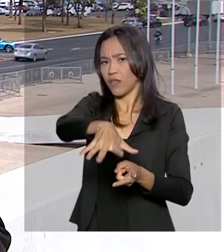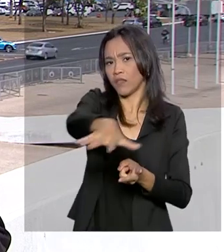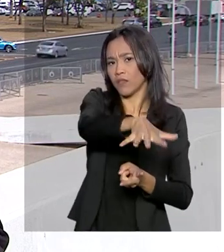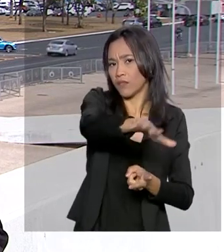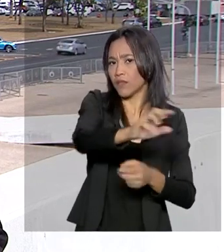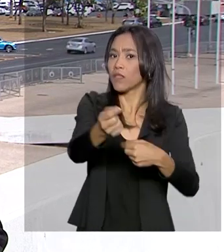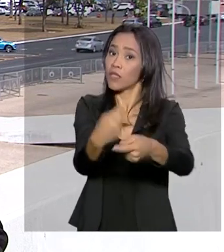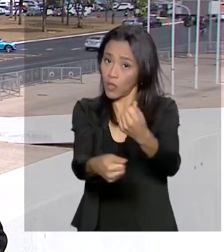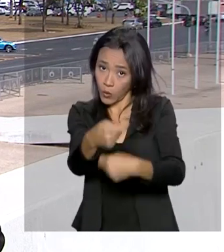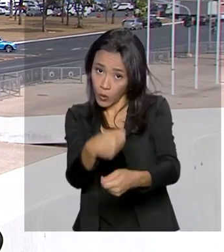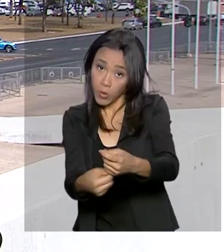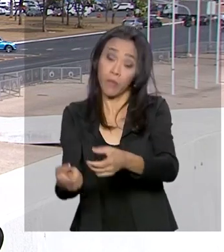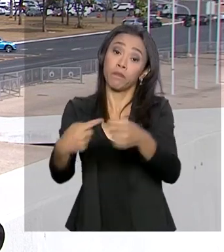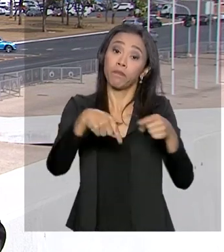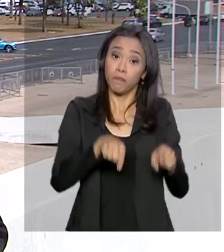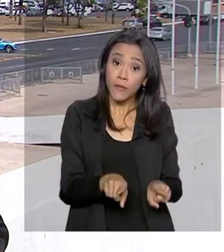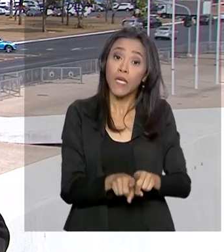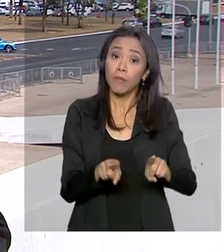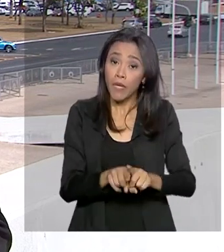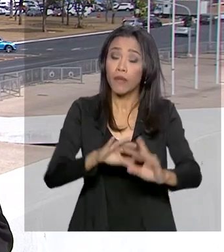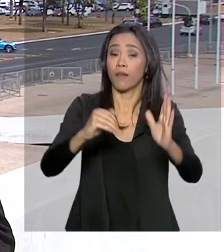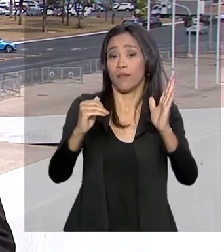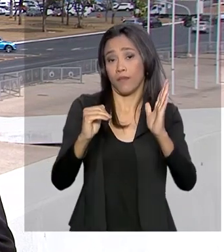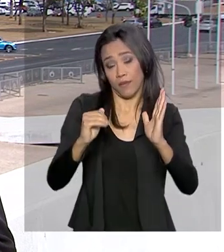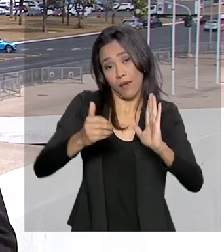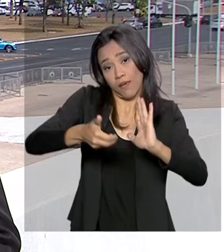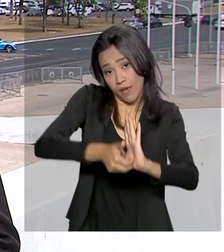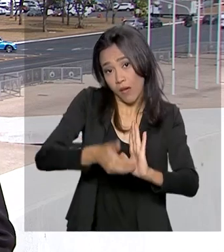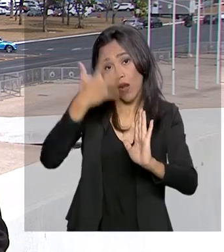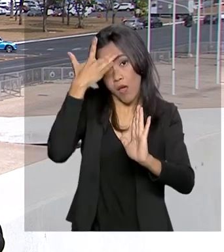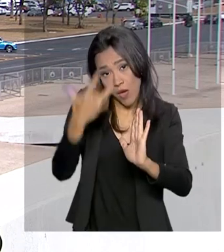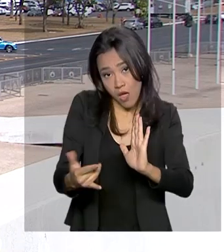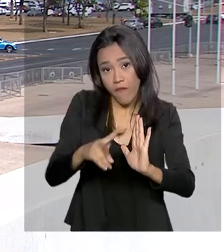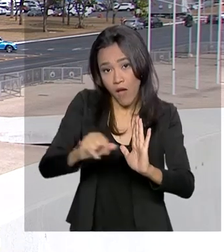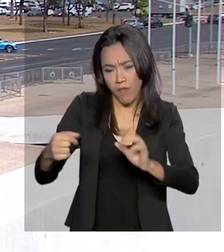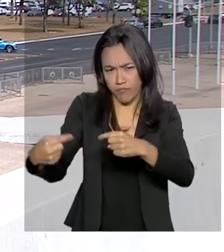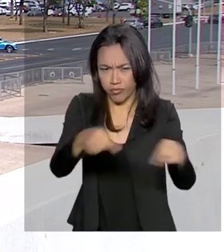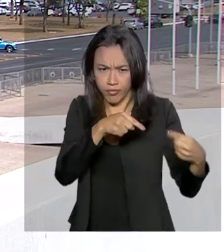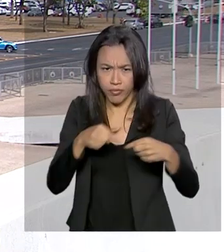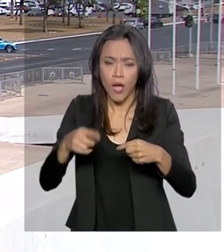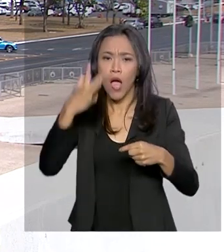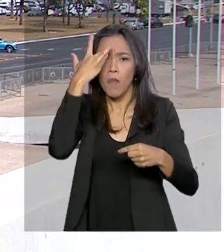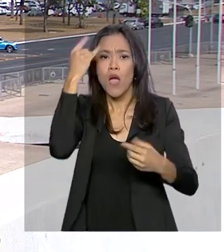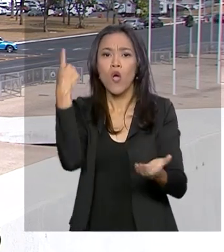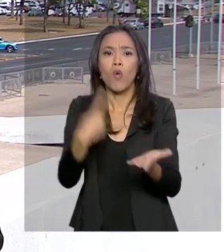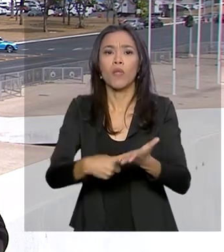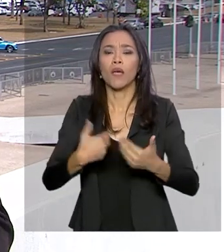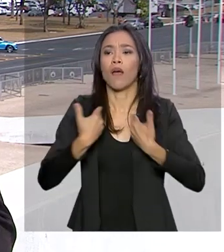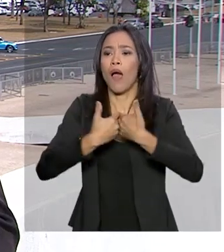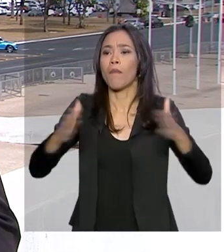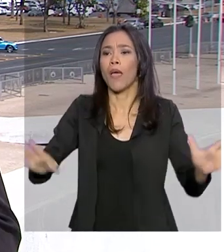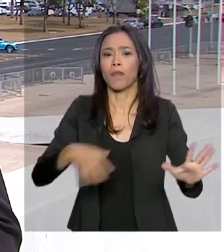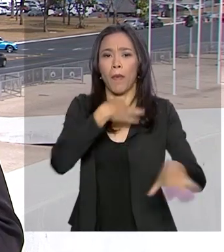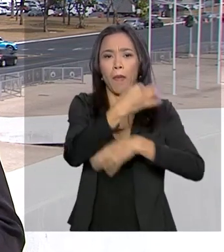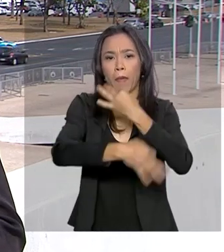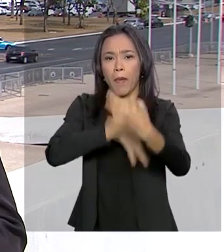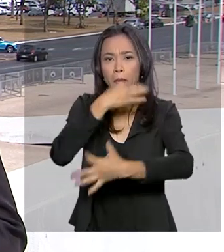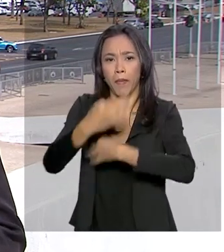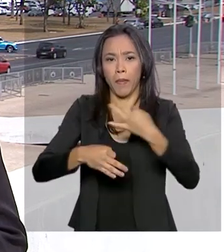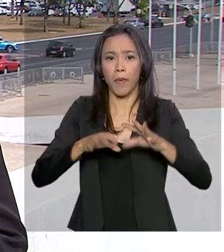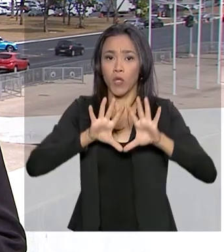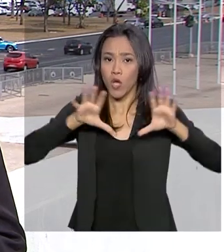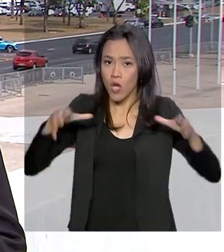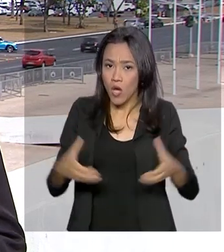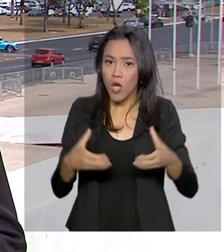E a Câmara também deve se debruçar sobre esse assunto amanhã. Está marcada uma audiência pública na Comissão Especial para